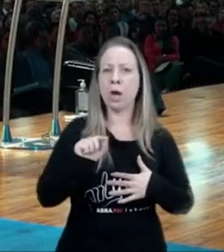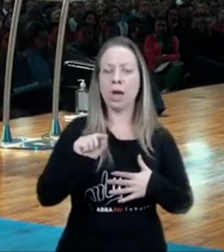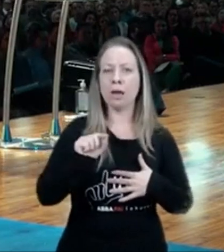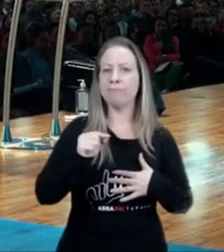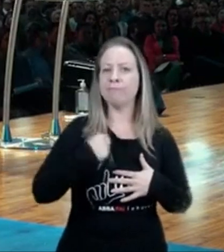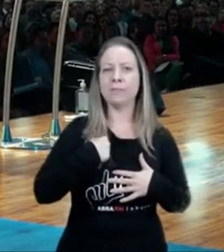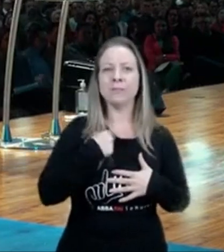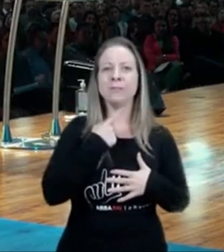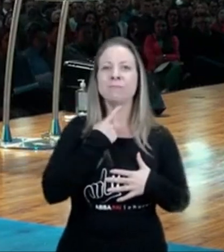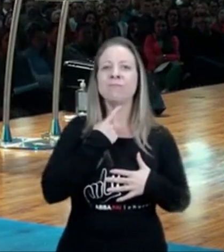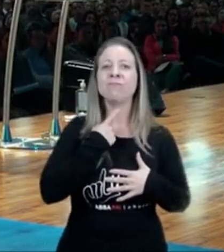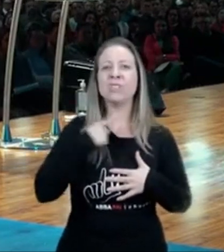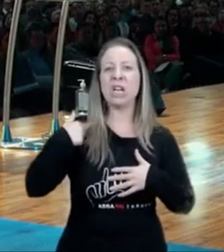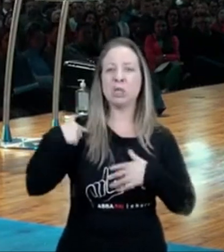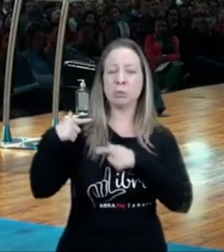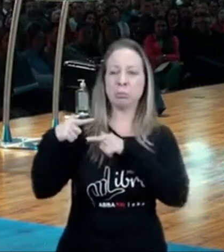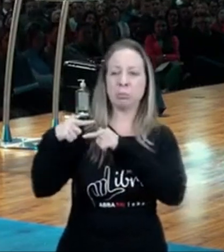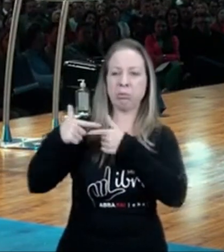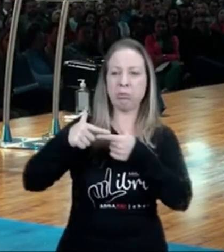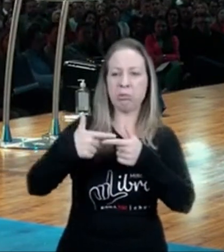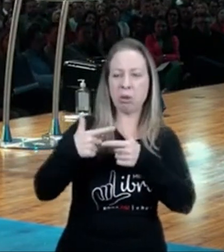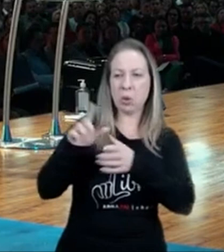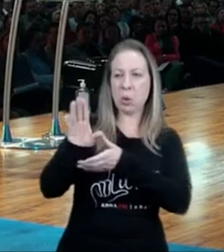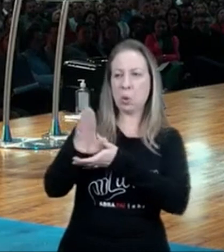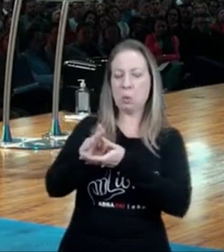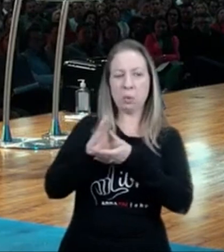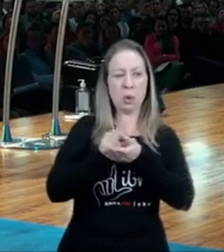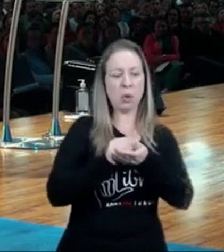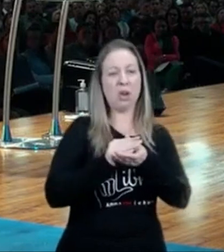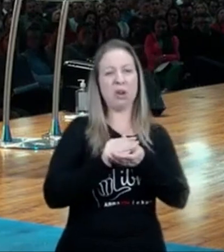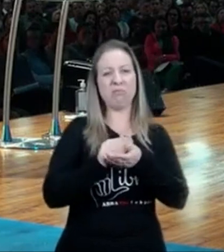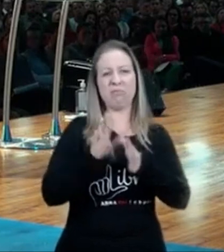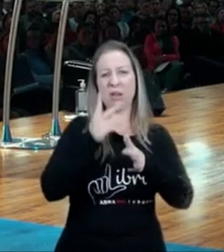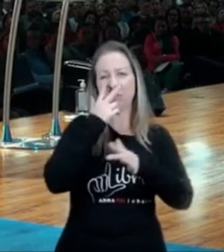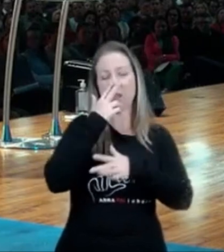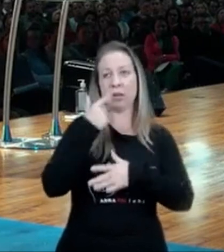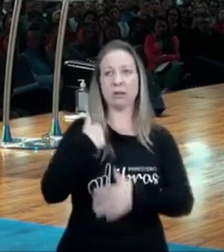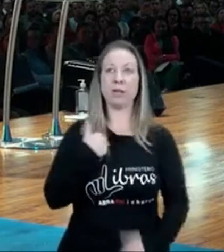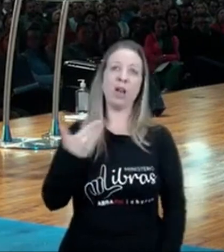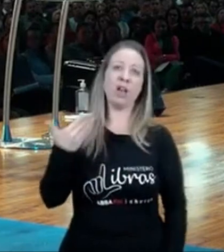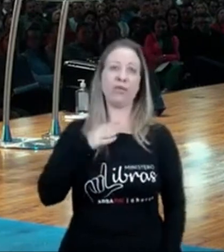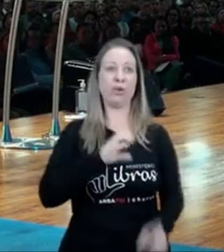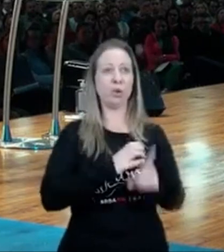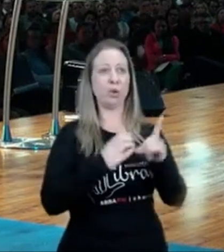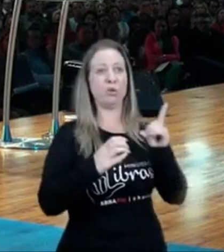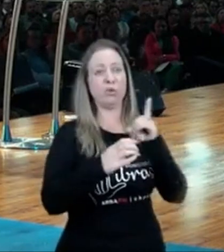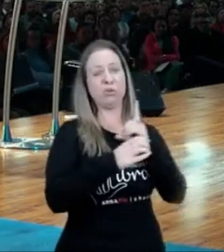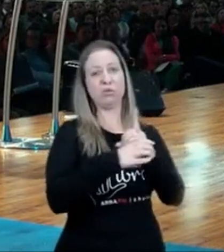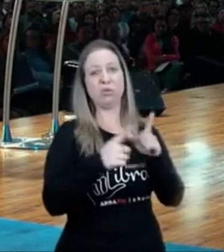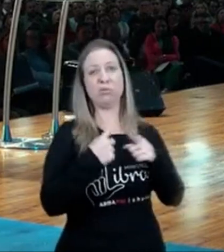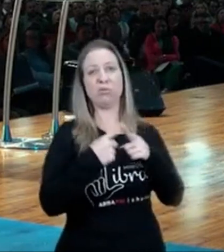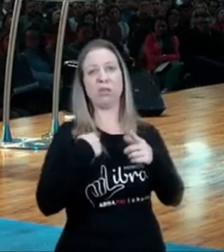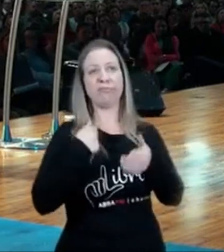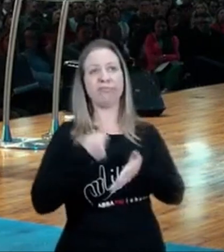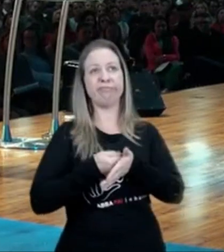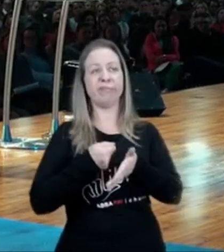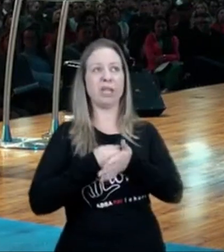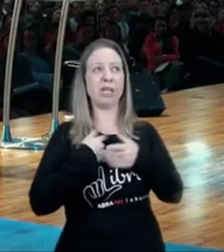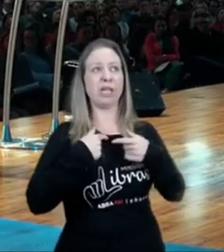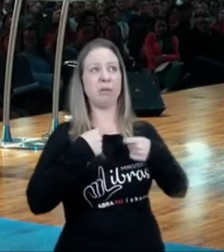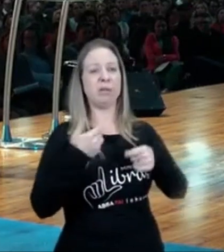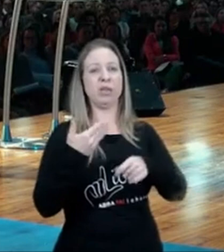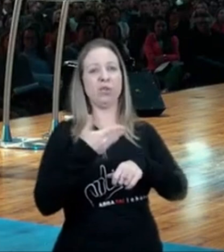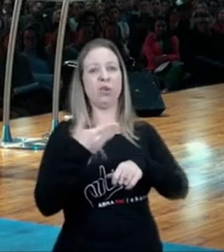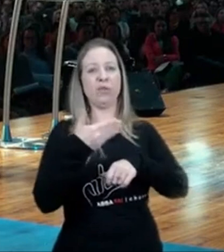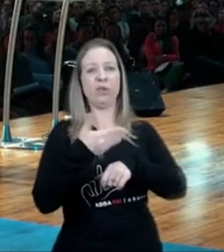tornar profissional da fé, porque daqui a pouco eu venho para o culto, porque eu tenho que vir, eu vou pregar porque eu tenho que pregar, eu tenho 30, 40, 50